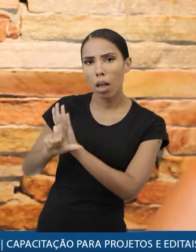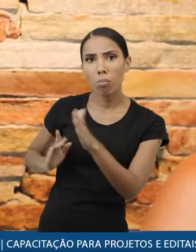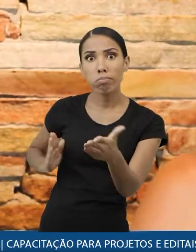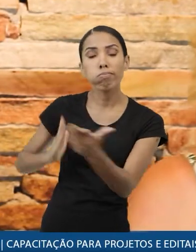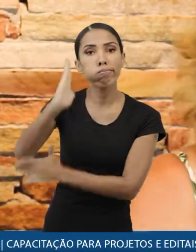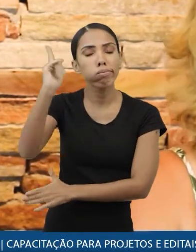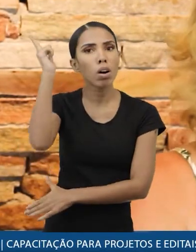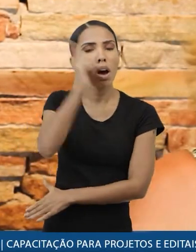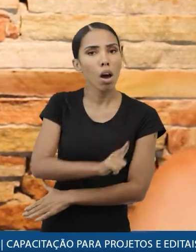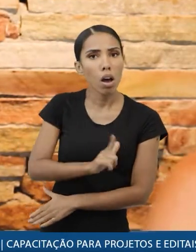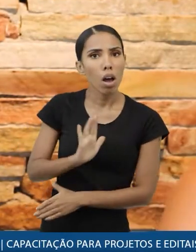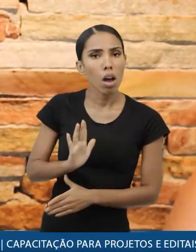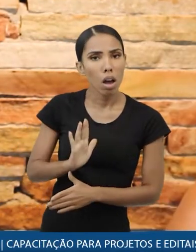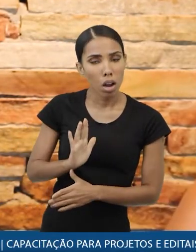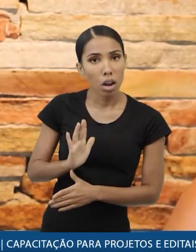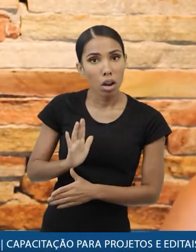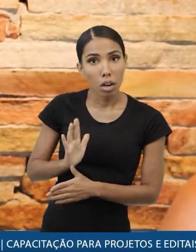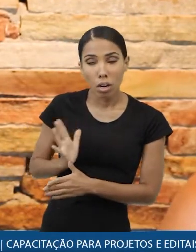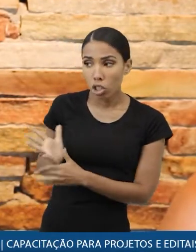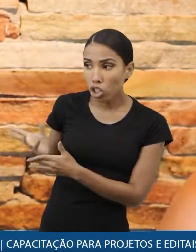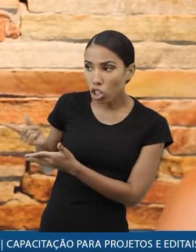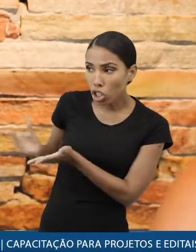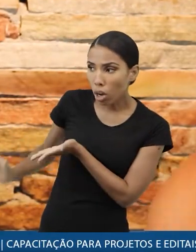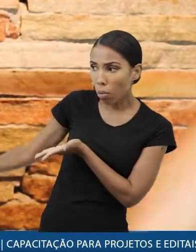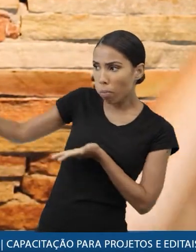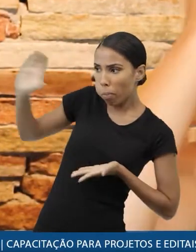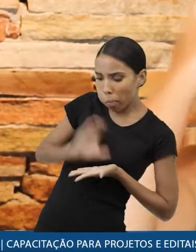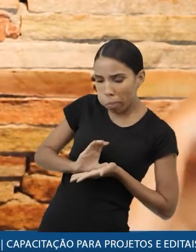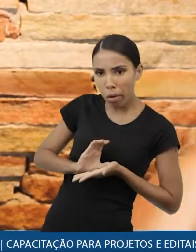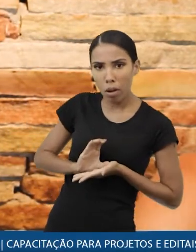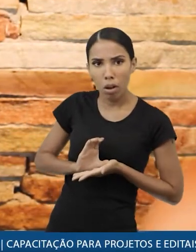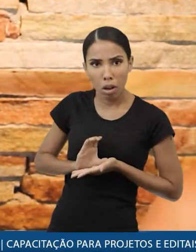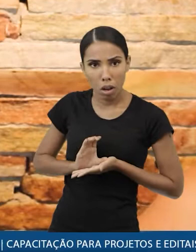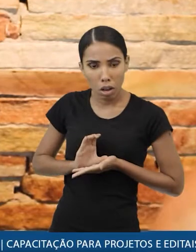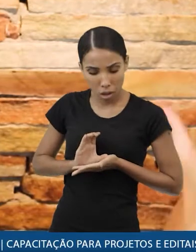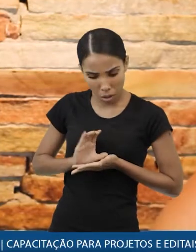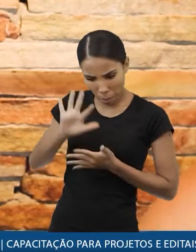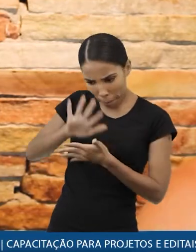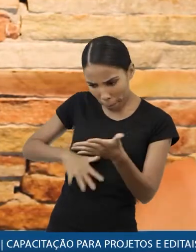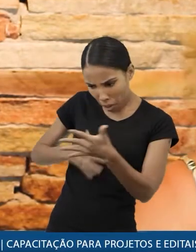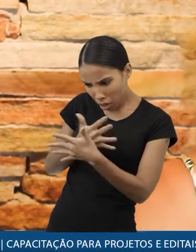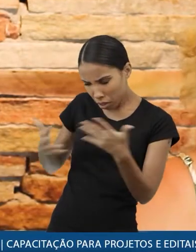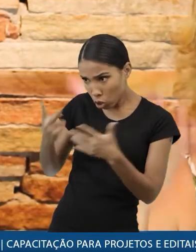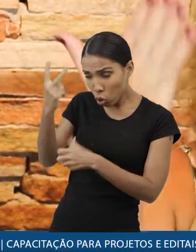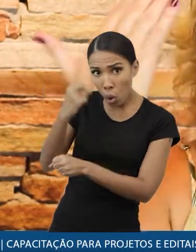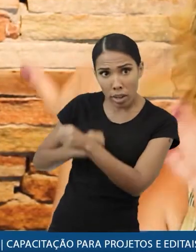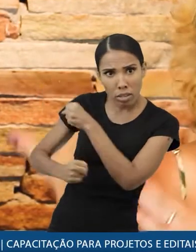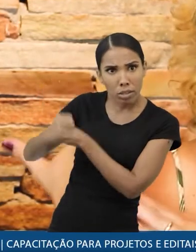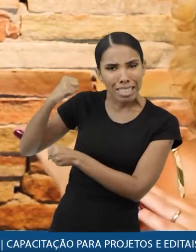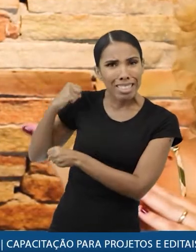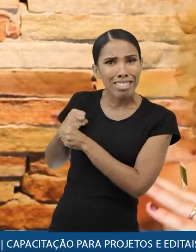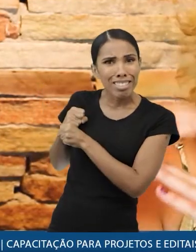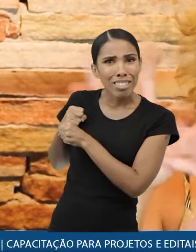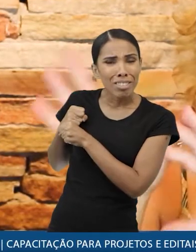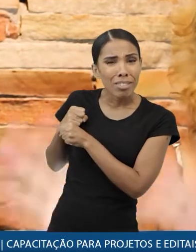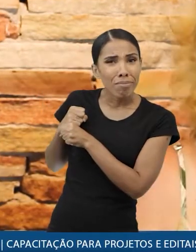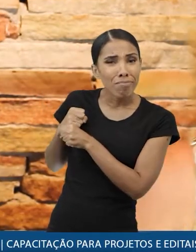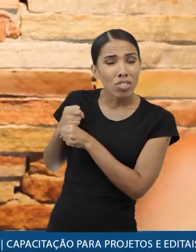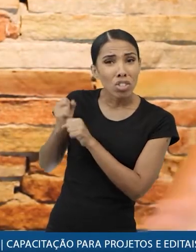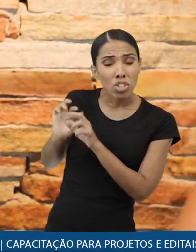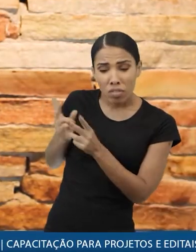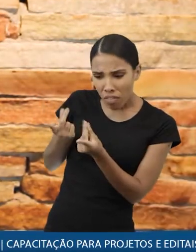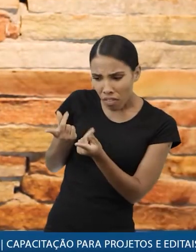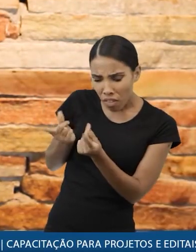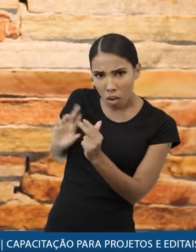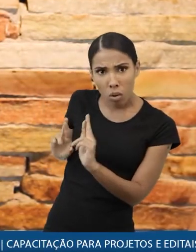captar recursos e de fato começar a executar muitas vezes aquela planilha que você pensou lá atrás ela ficou